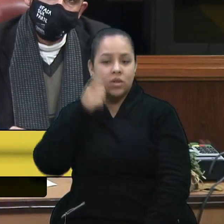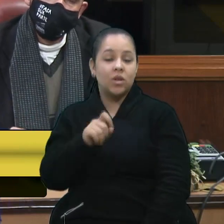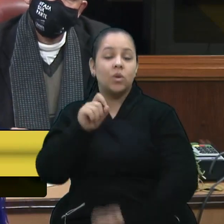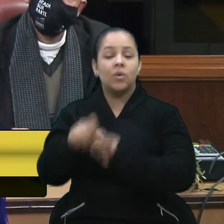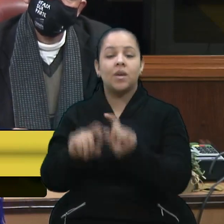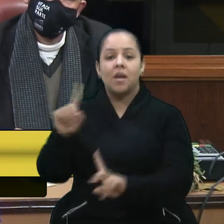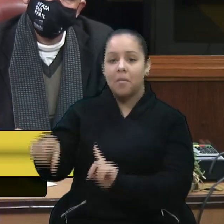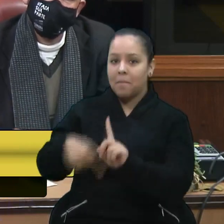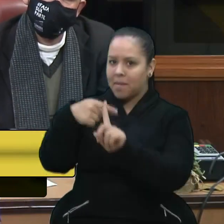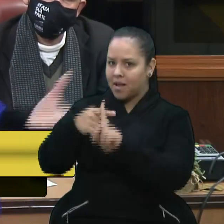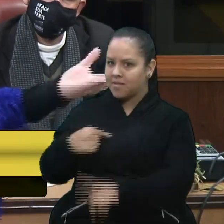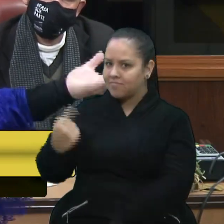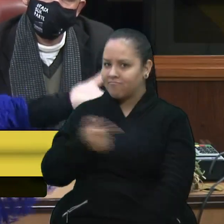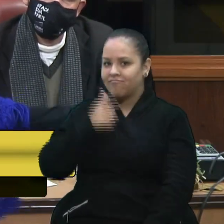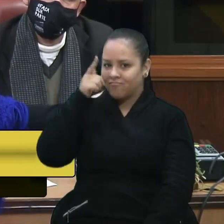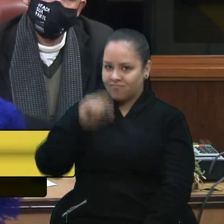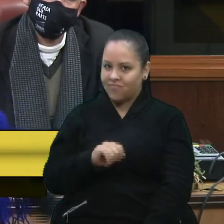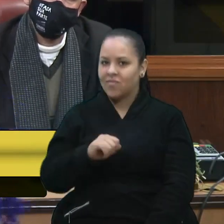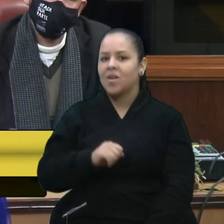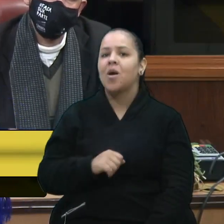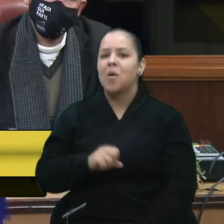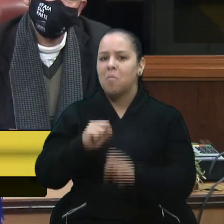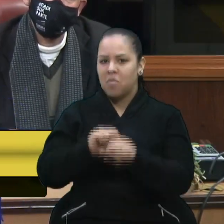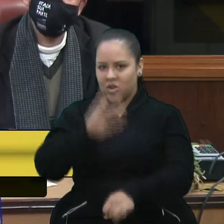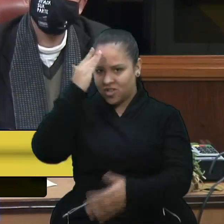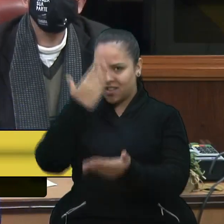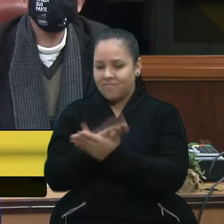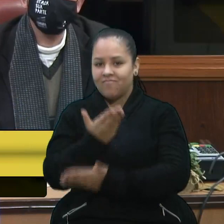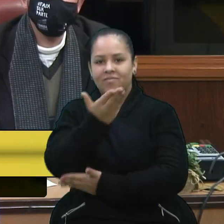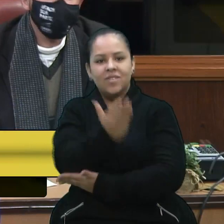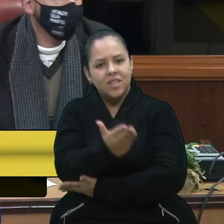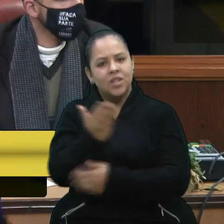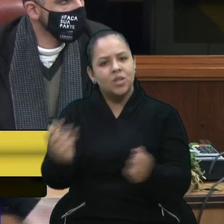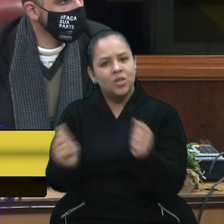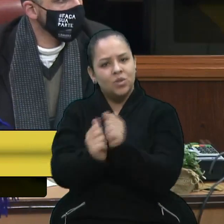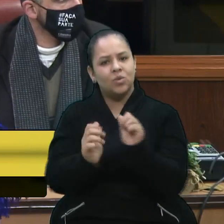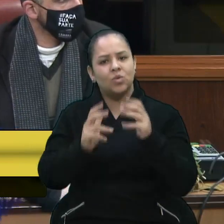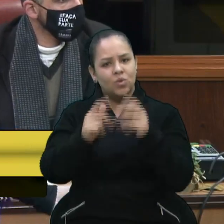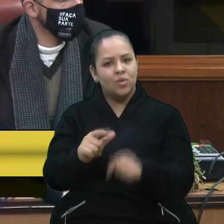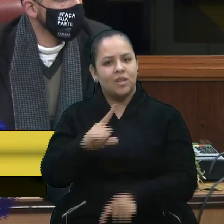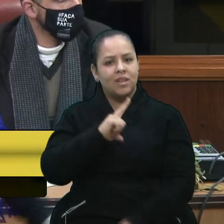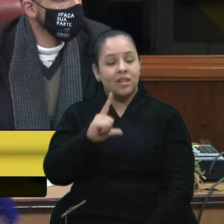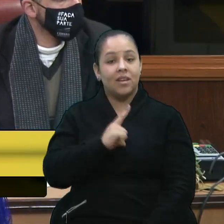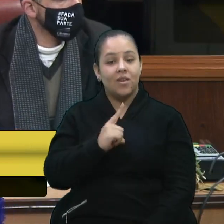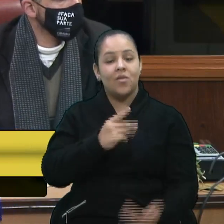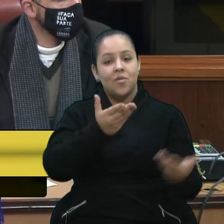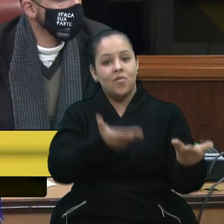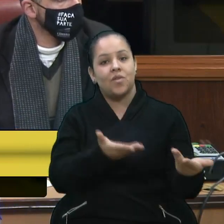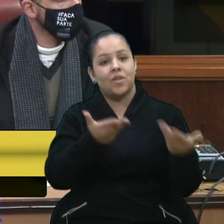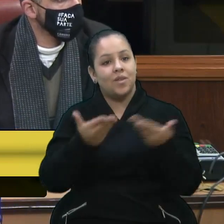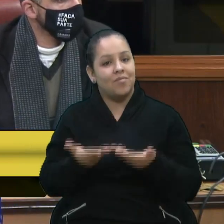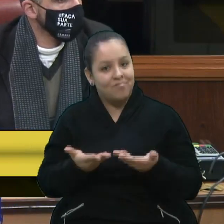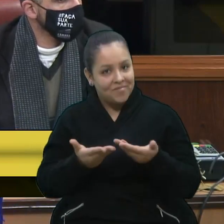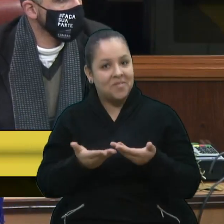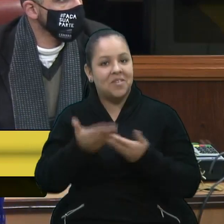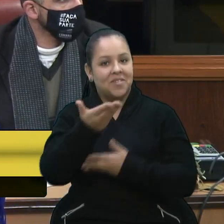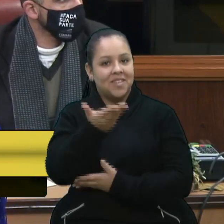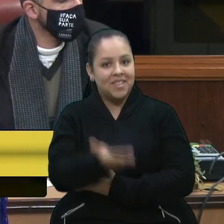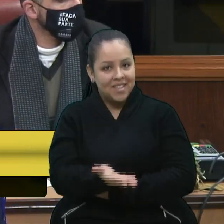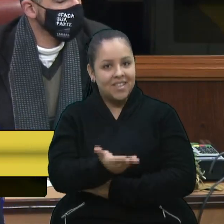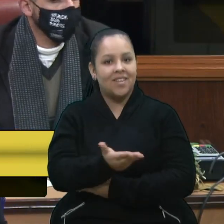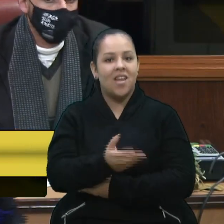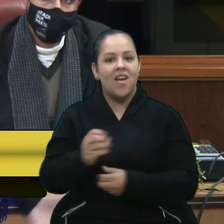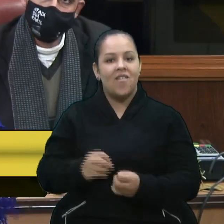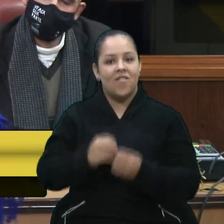conquistar. Tenha certeza que o senhor fará parte de tudo isso que vem. Então fica o convite também para que venha para a nossa Festa